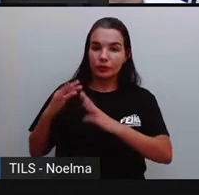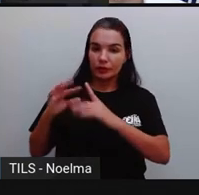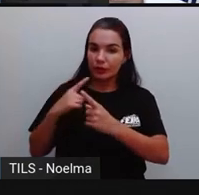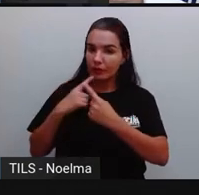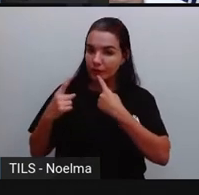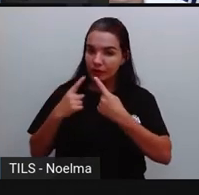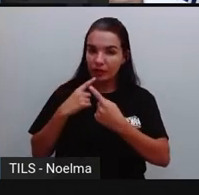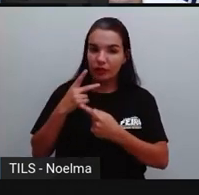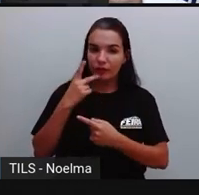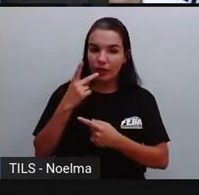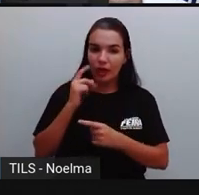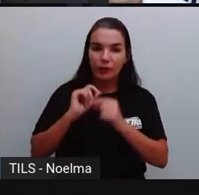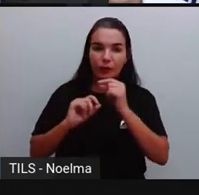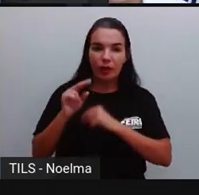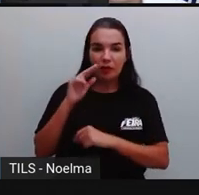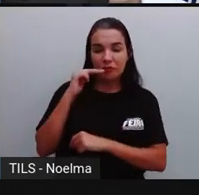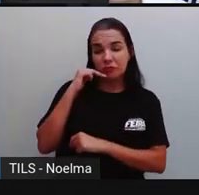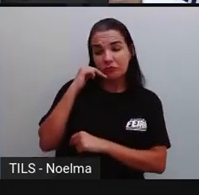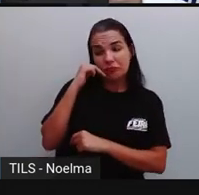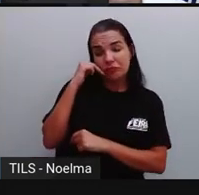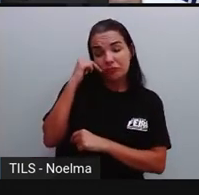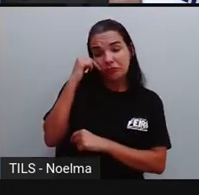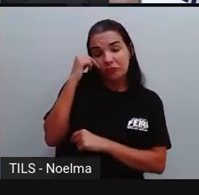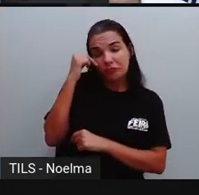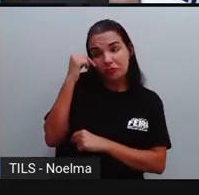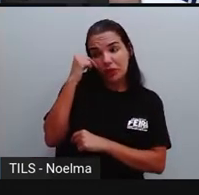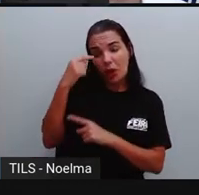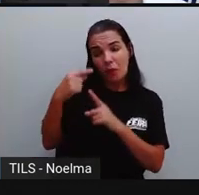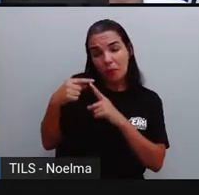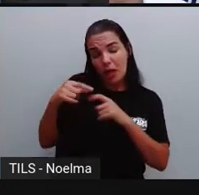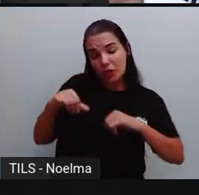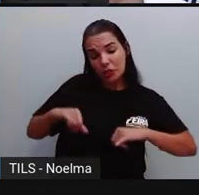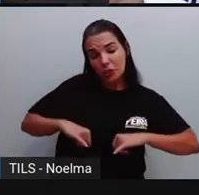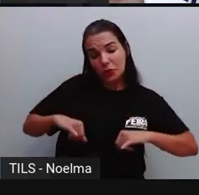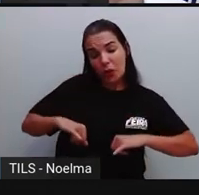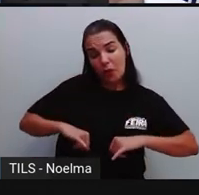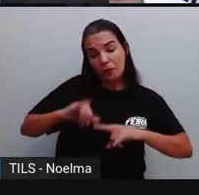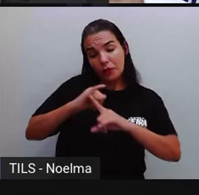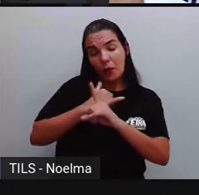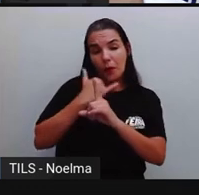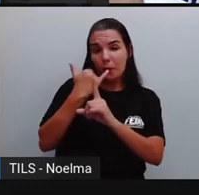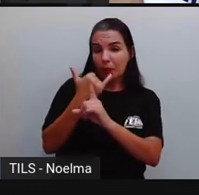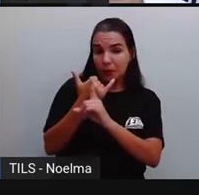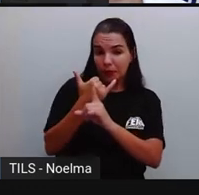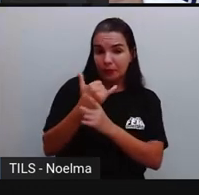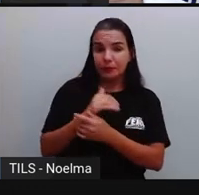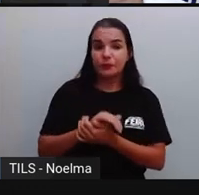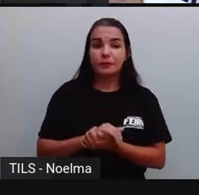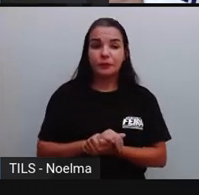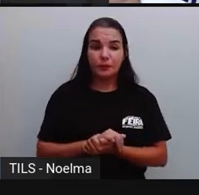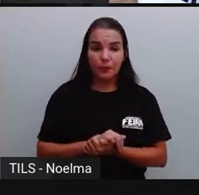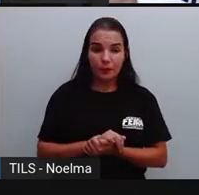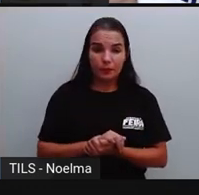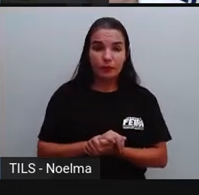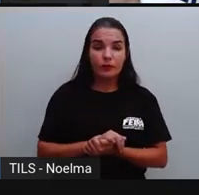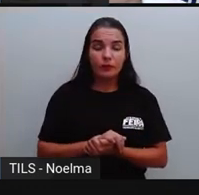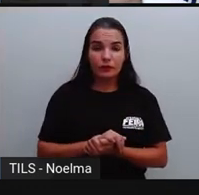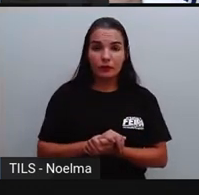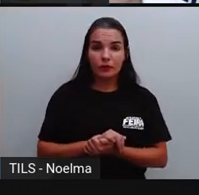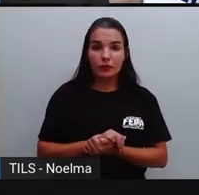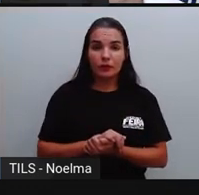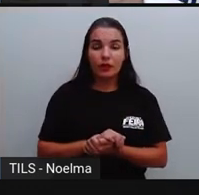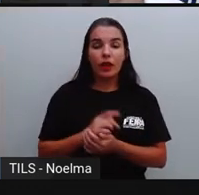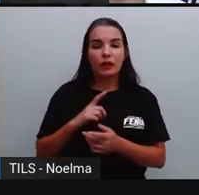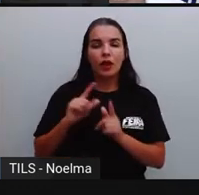falaram, né, que ficaram tímidos, né? Depois que sofreram bullying, passaram a ser mais tímidos.